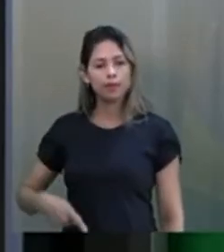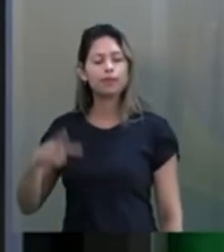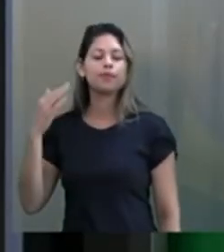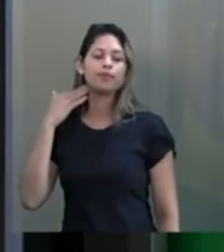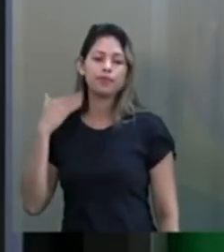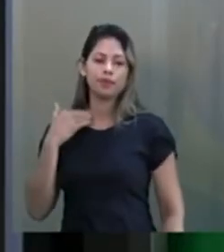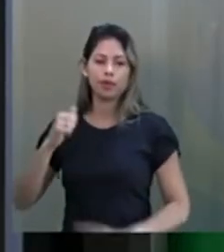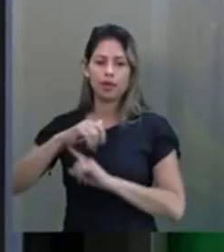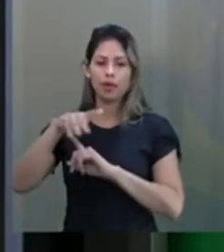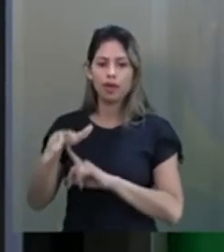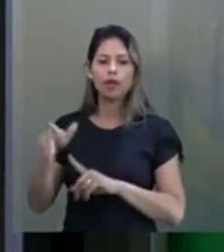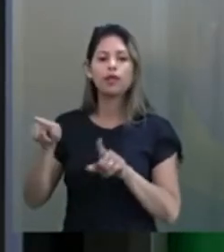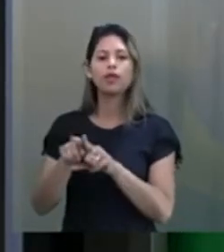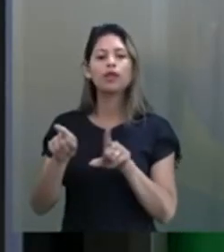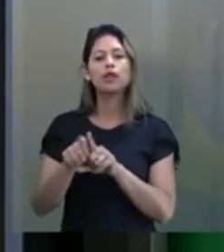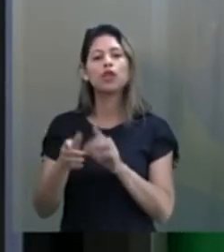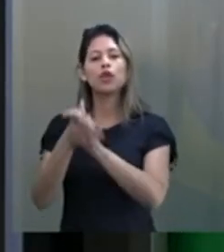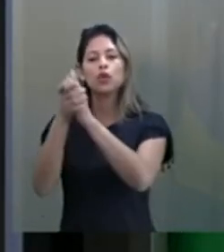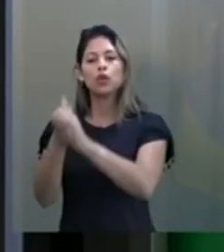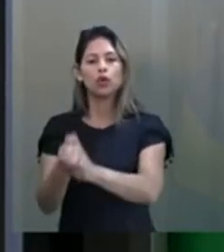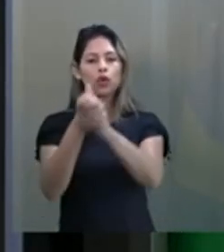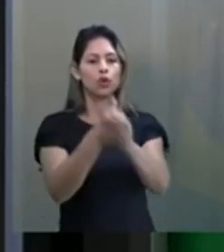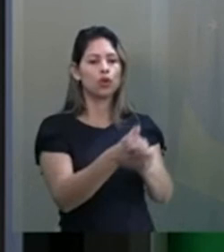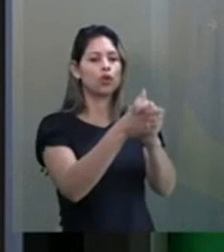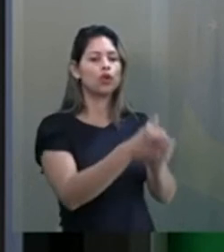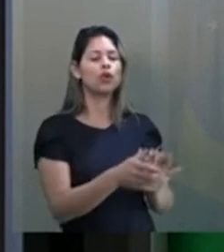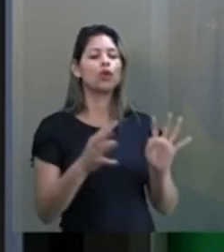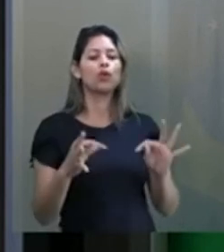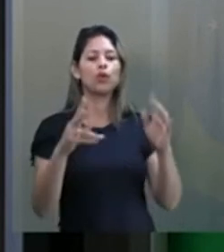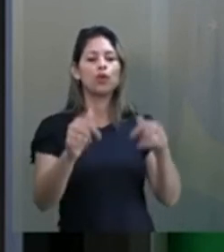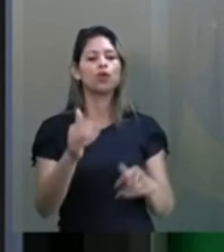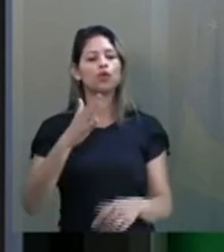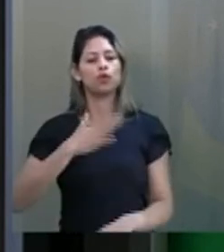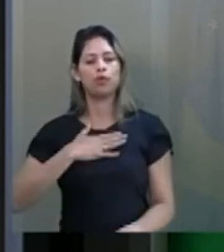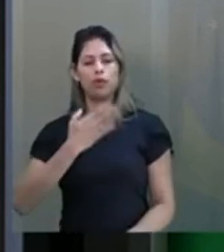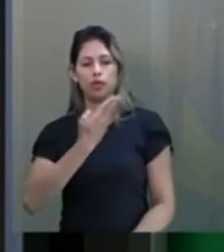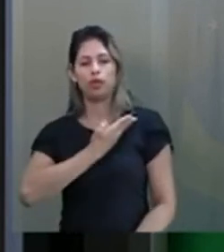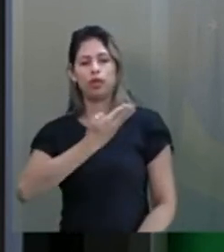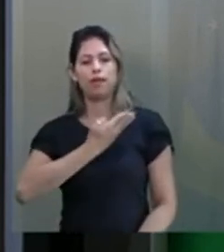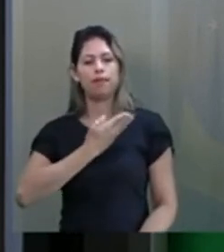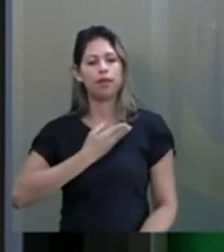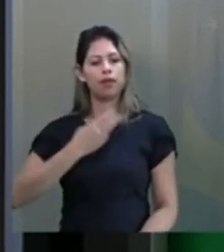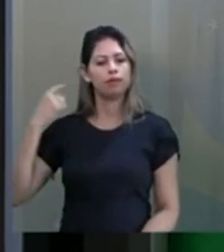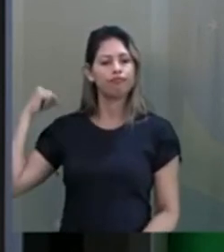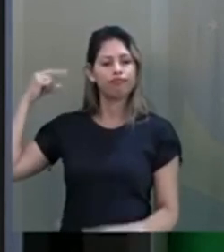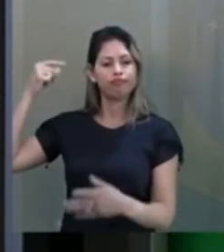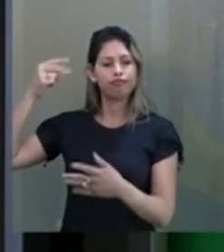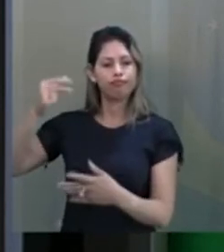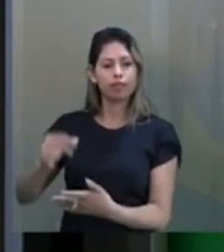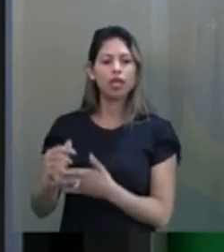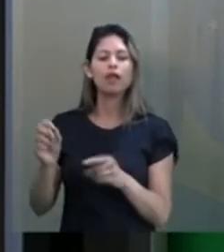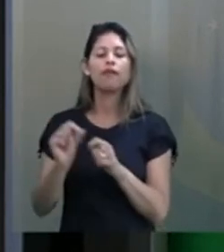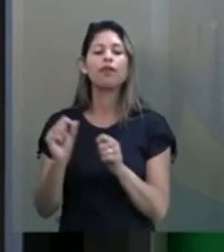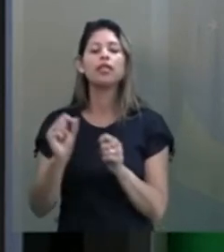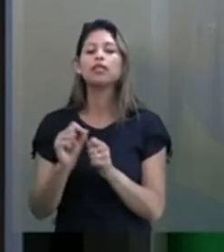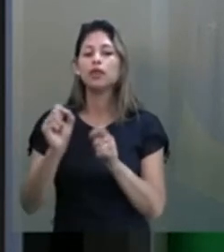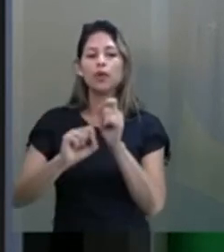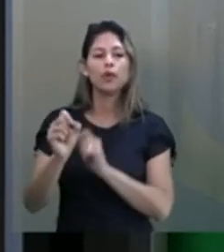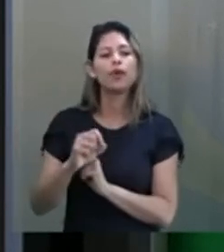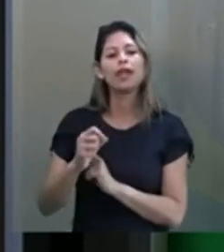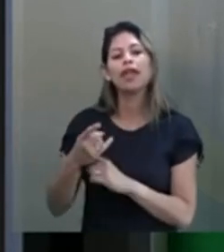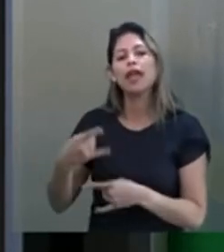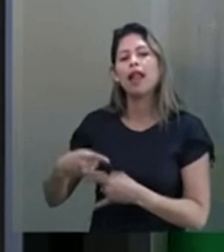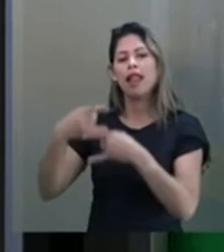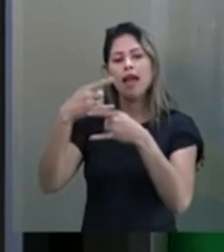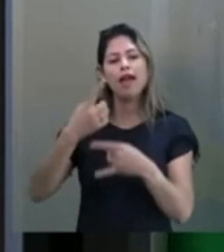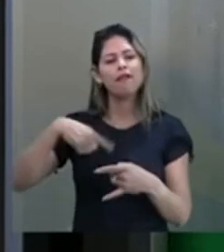federais, nossos colegas. Adolfo Saxida também é um amigo de longa data, já das lives que nós fazíamos há um tempão atrás